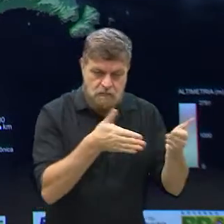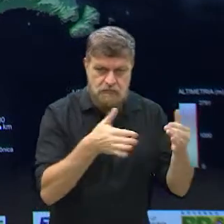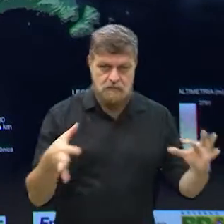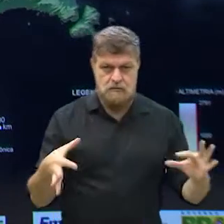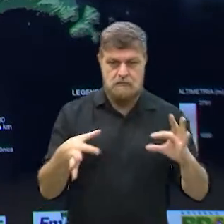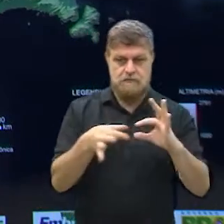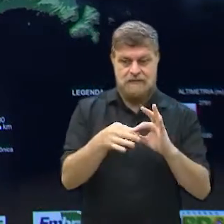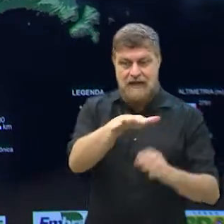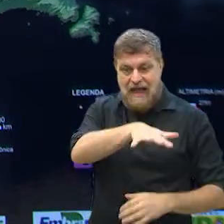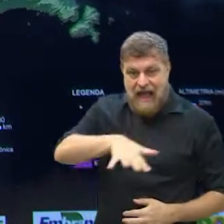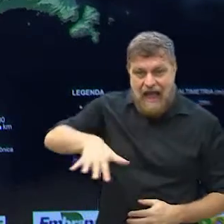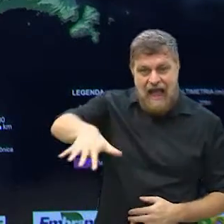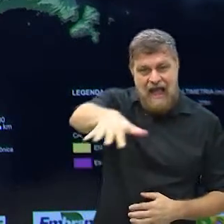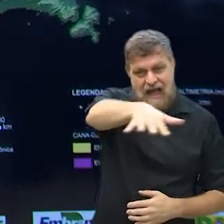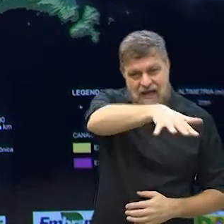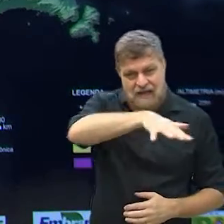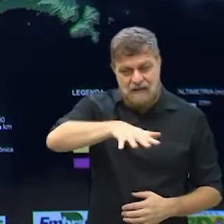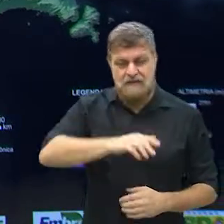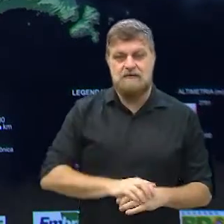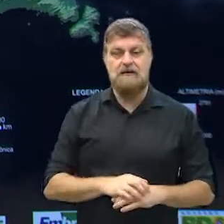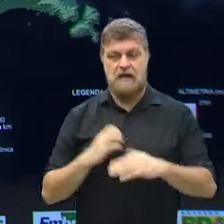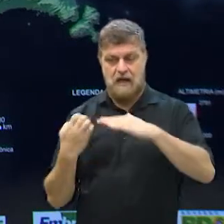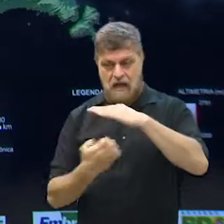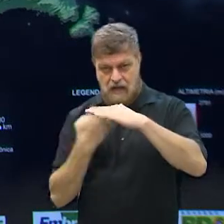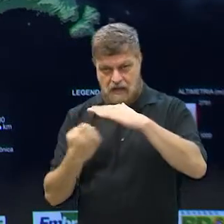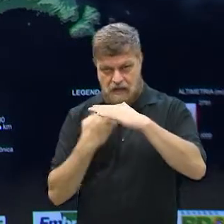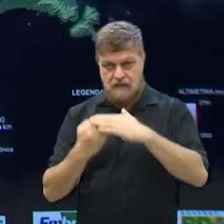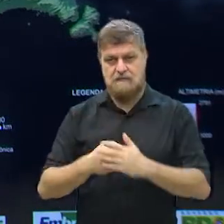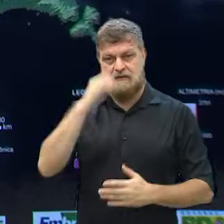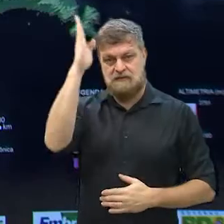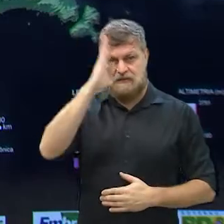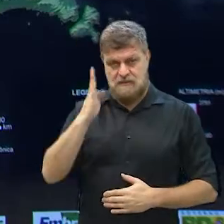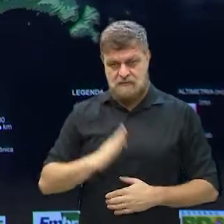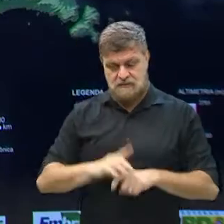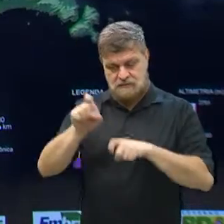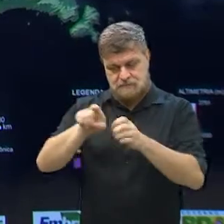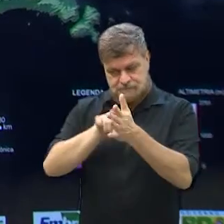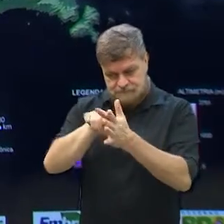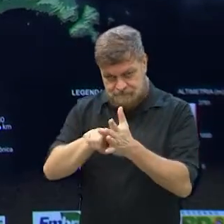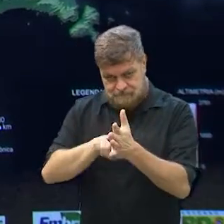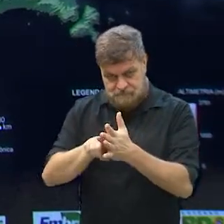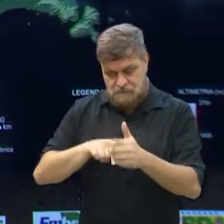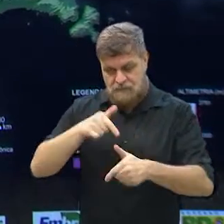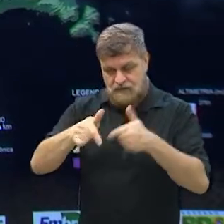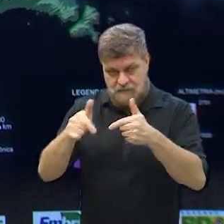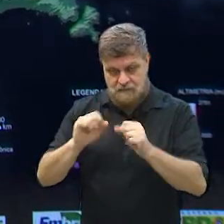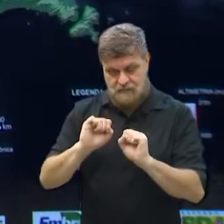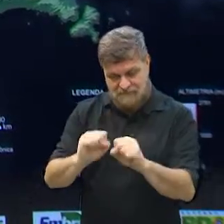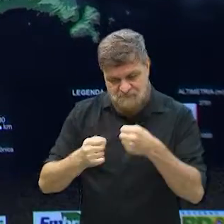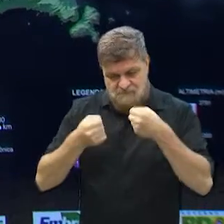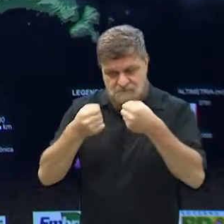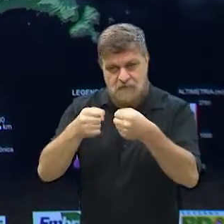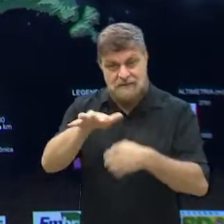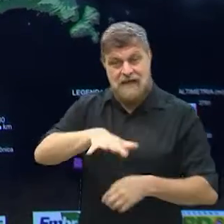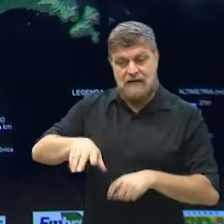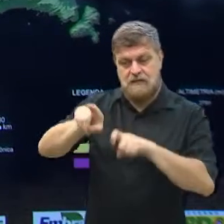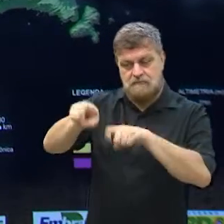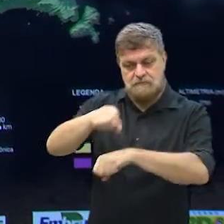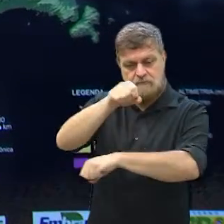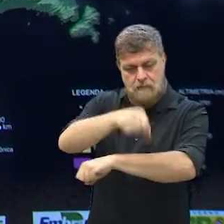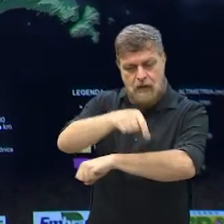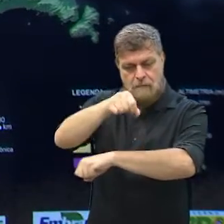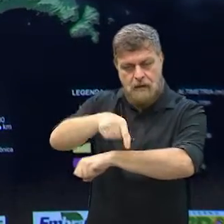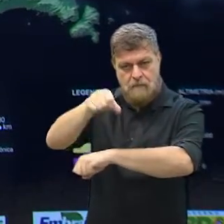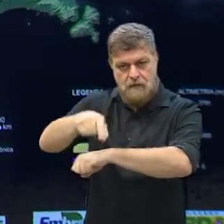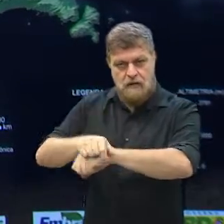é isso que compõe o ambiental. Nesse sentido a Embrapa trabalha, fortalecendo a agricultura no nosso município e mostrando